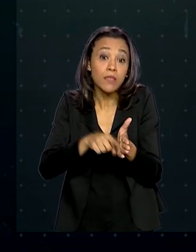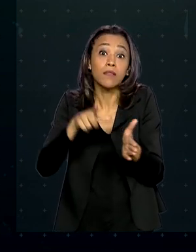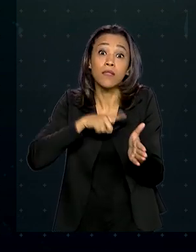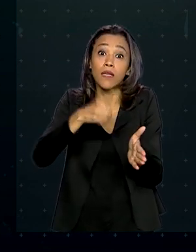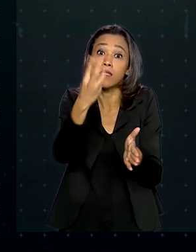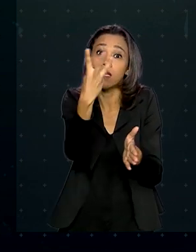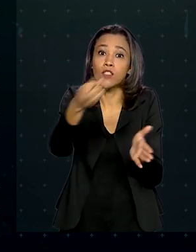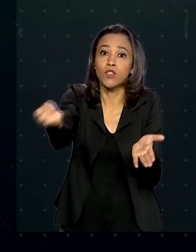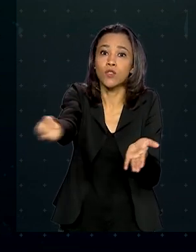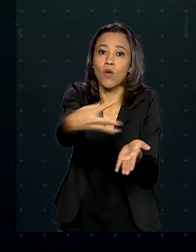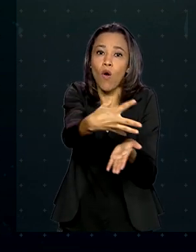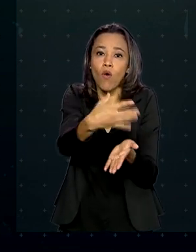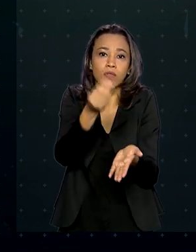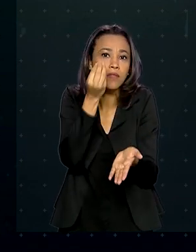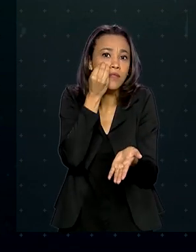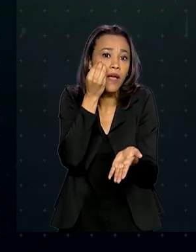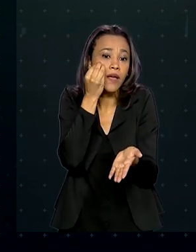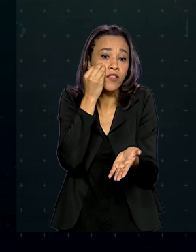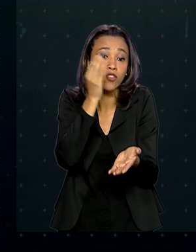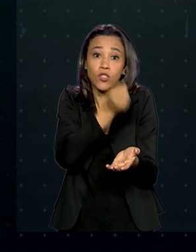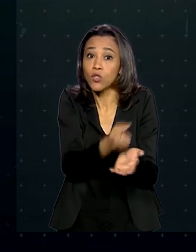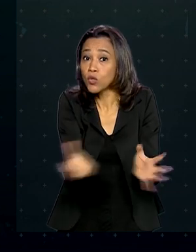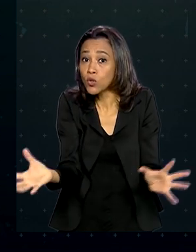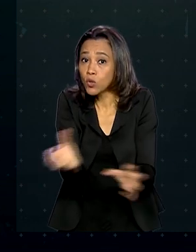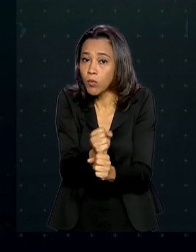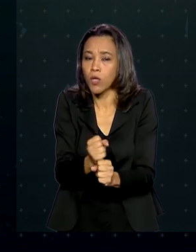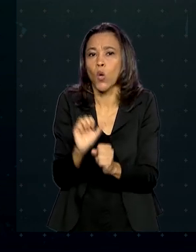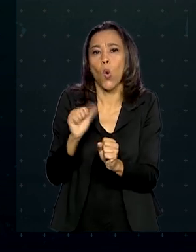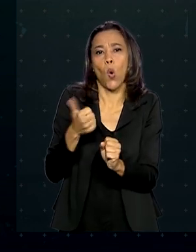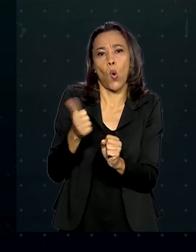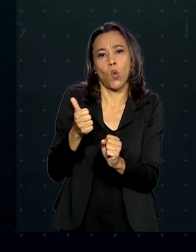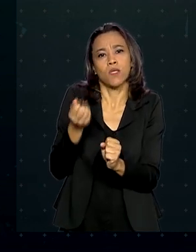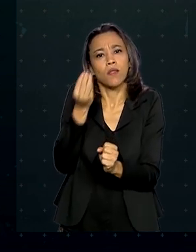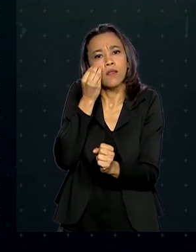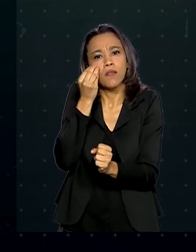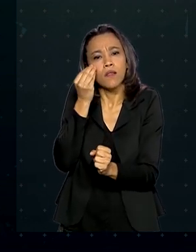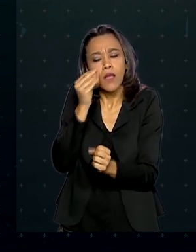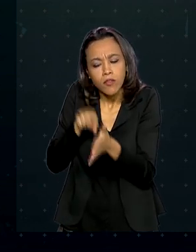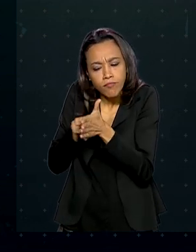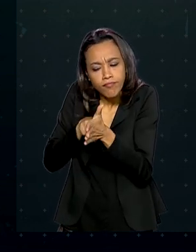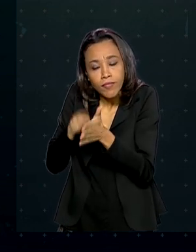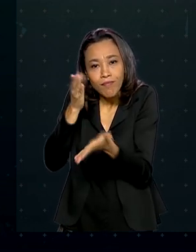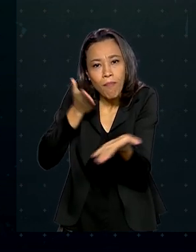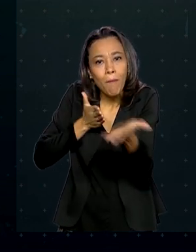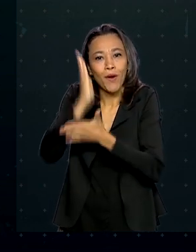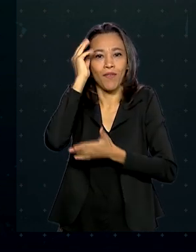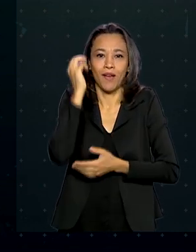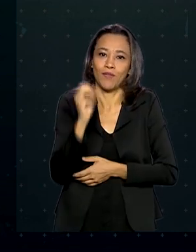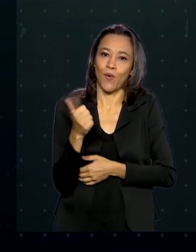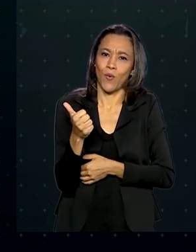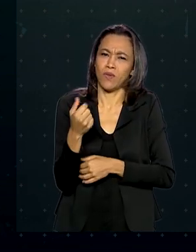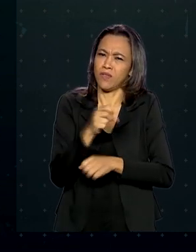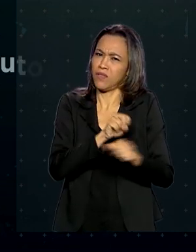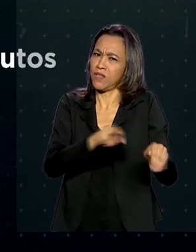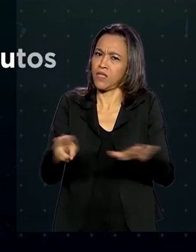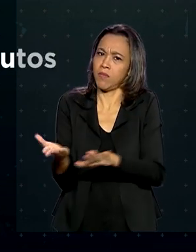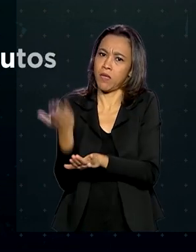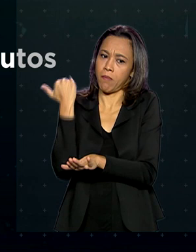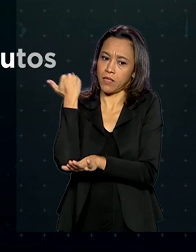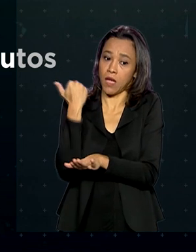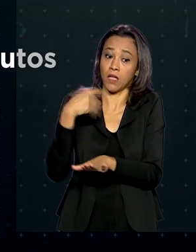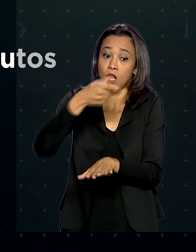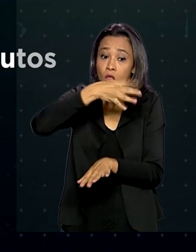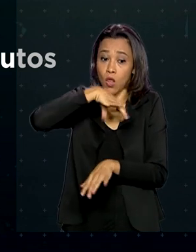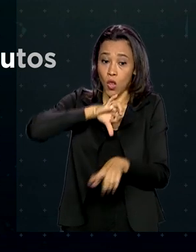novos testes. Com isso, já são 11 testes aprovados pela agência desde a semana passada. Nove deles